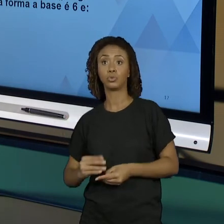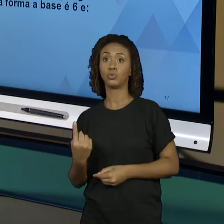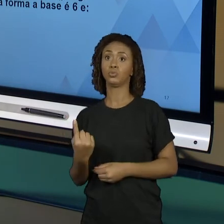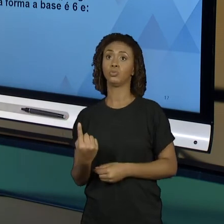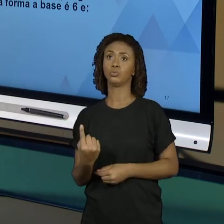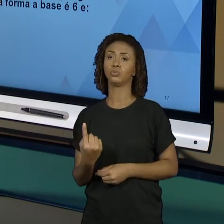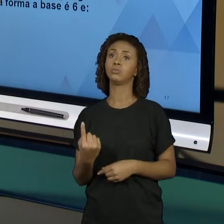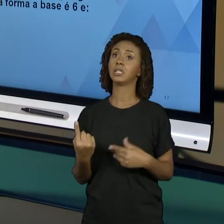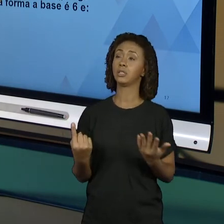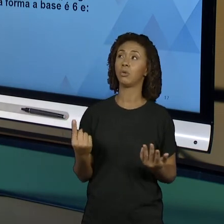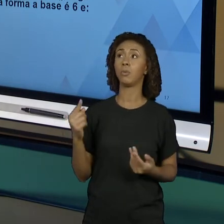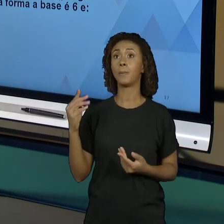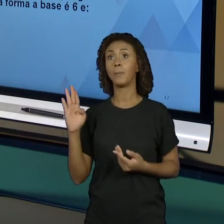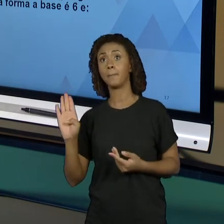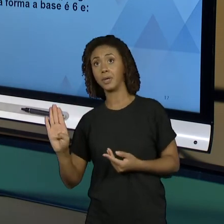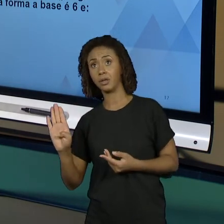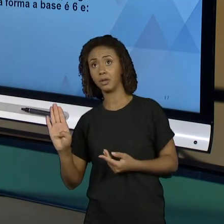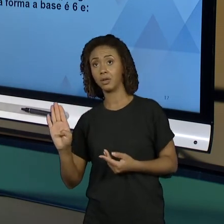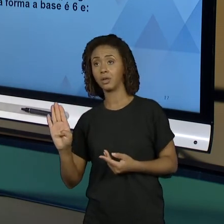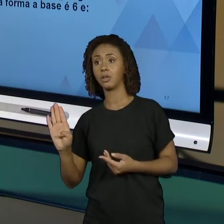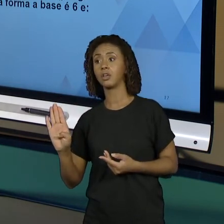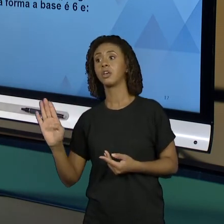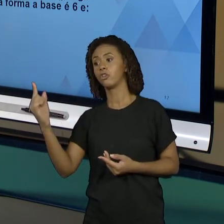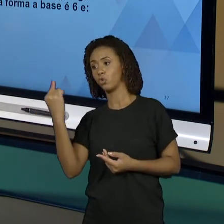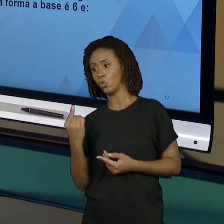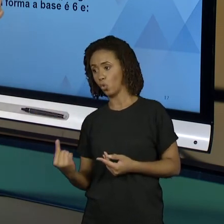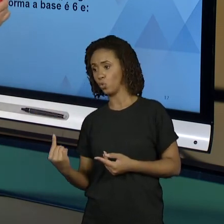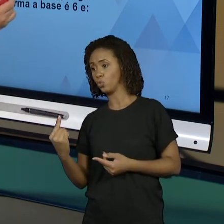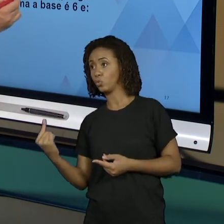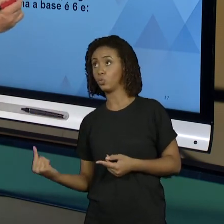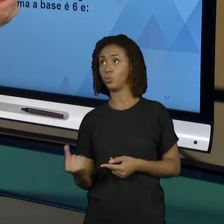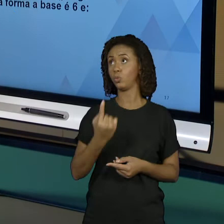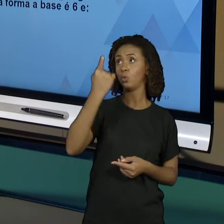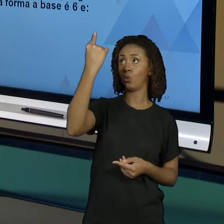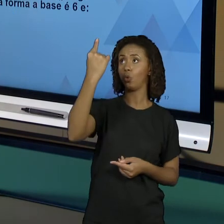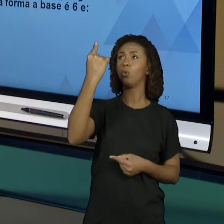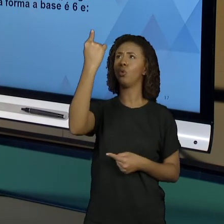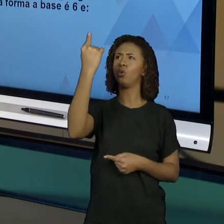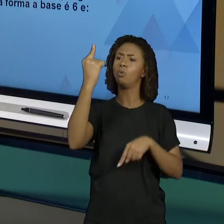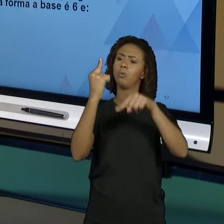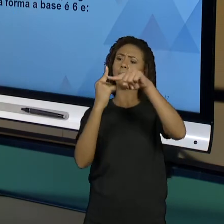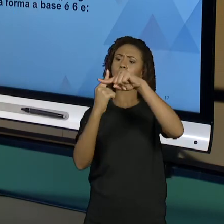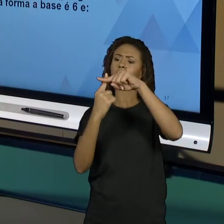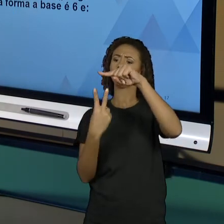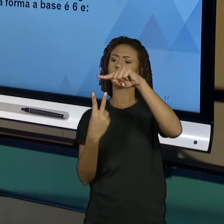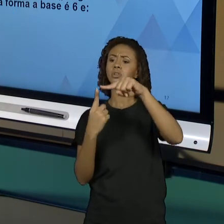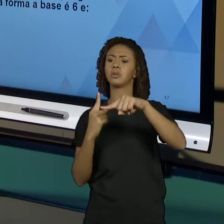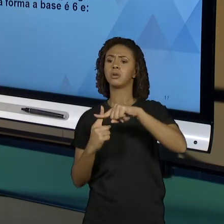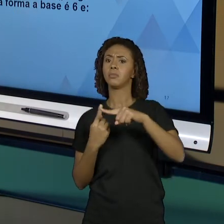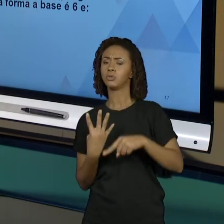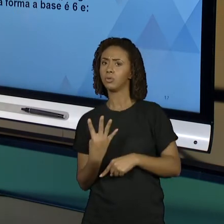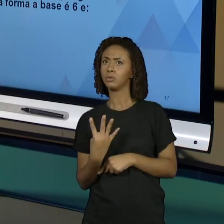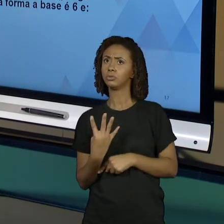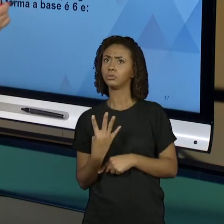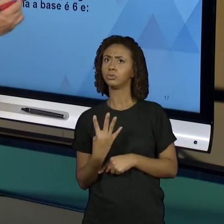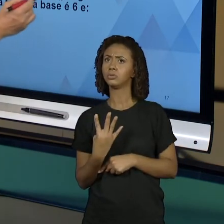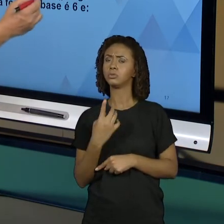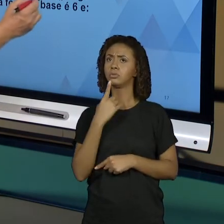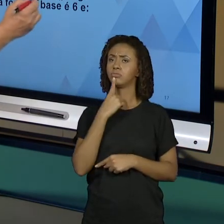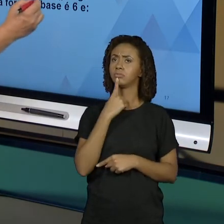Então o B olha foi 1 e veio 1 pra cá e o 1 mais 2 mais 4 1 mais 2 mais 4